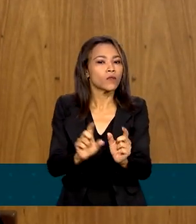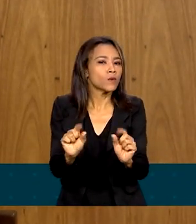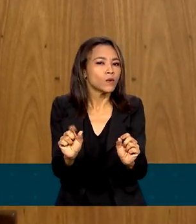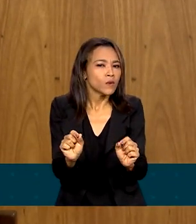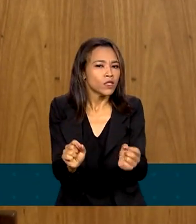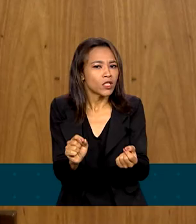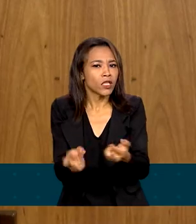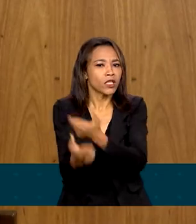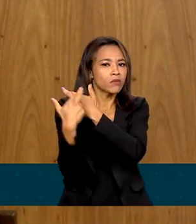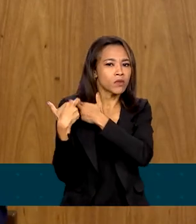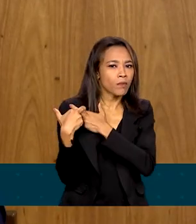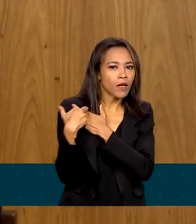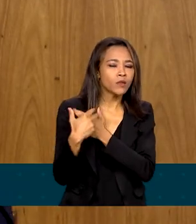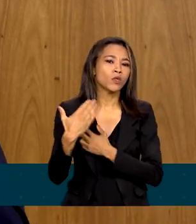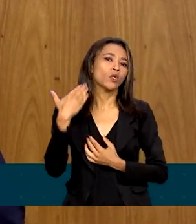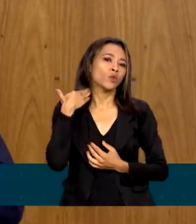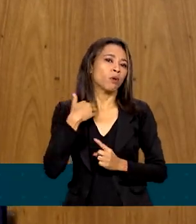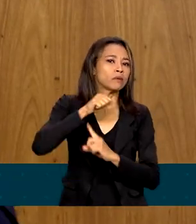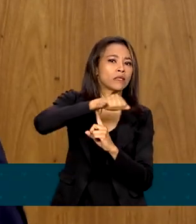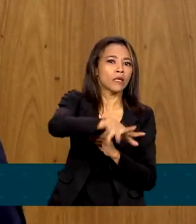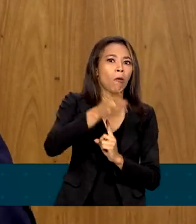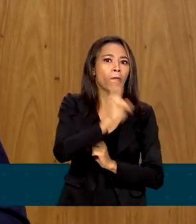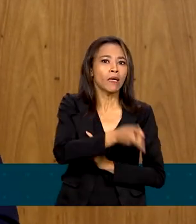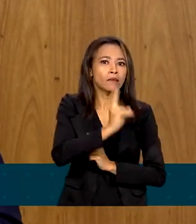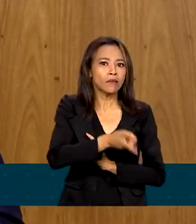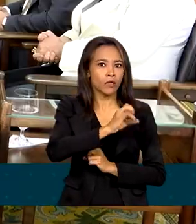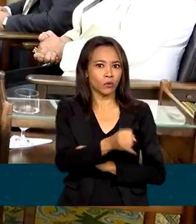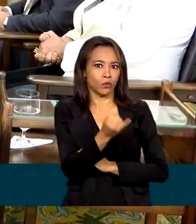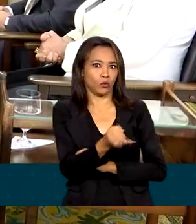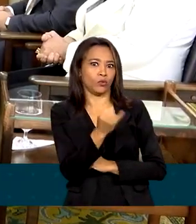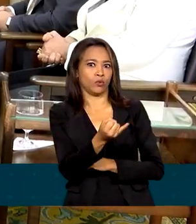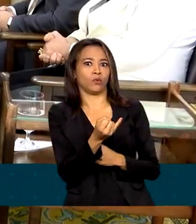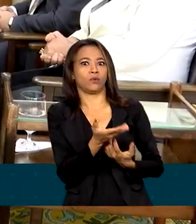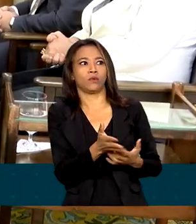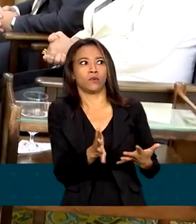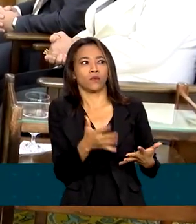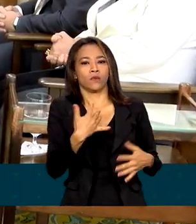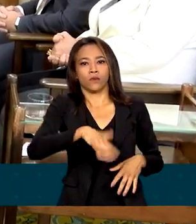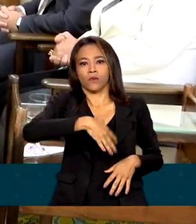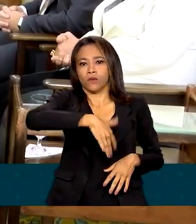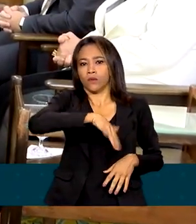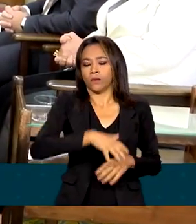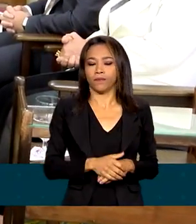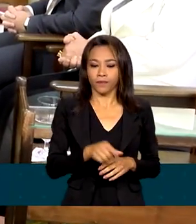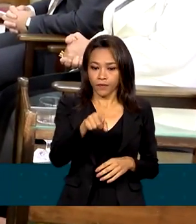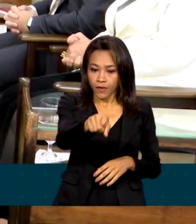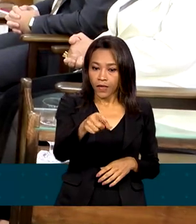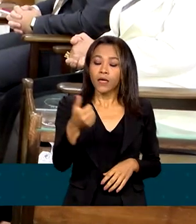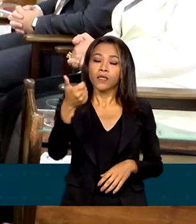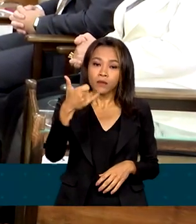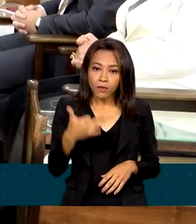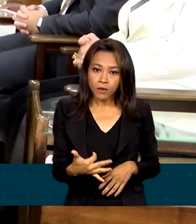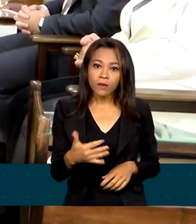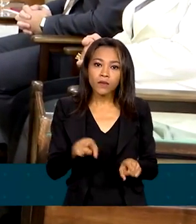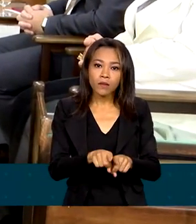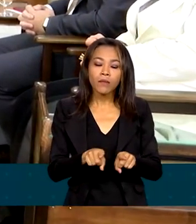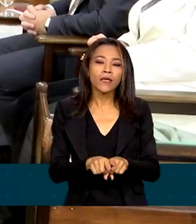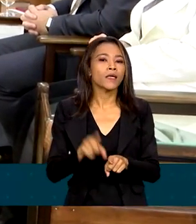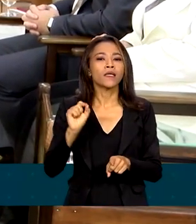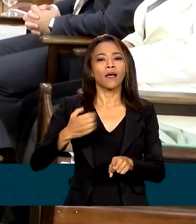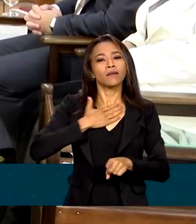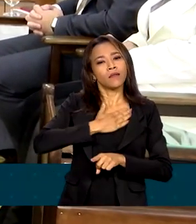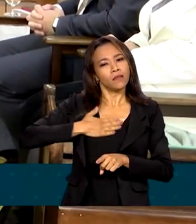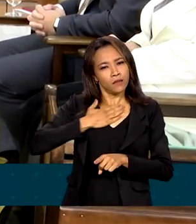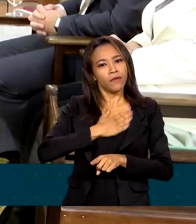do Banco Central manter a taxa de juros a 30,75%. No terceiro mês de governo, o presidente se mostrou satisfeito com o